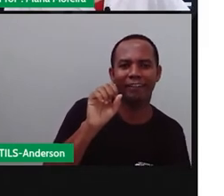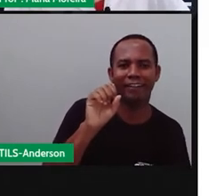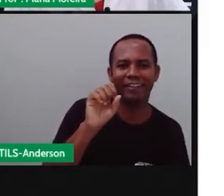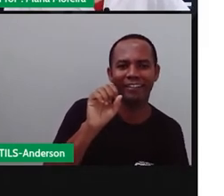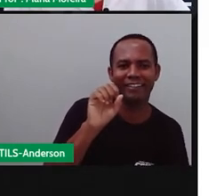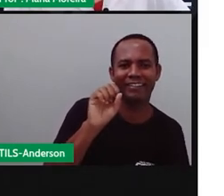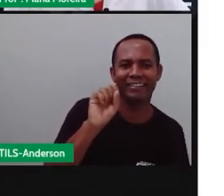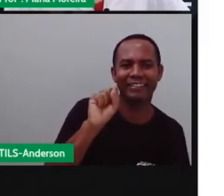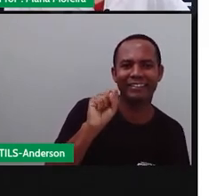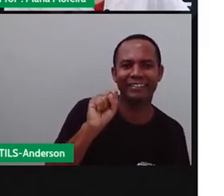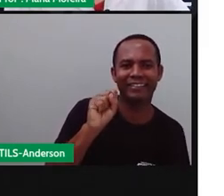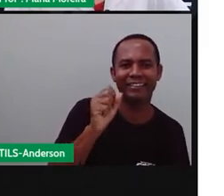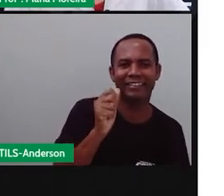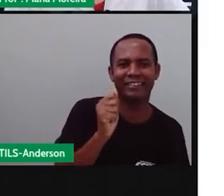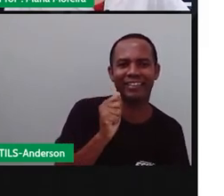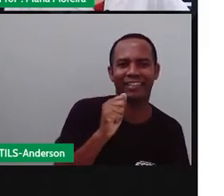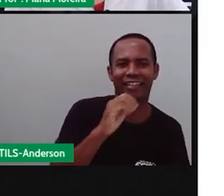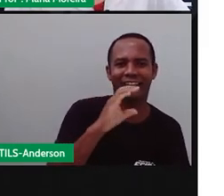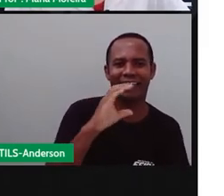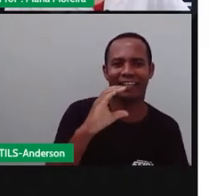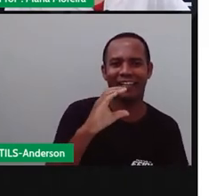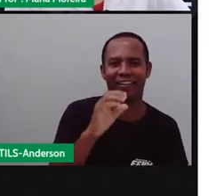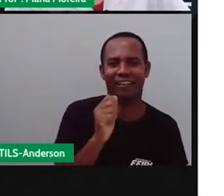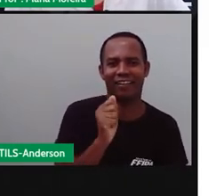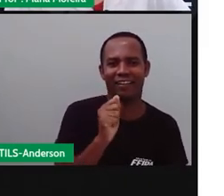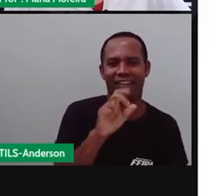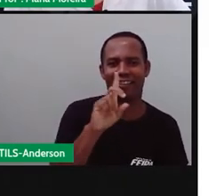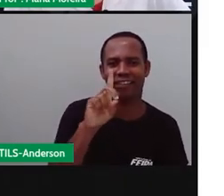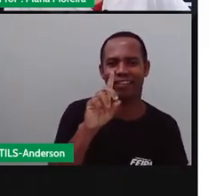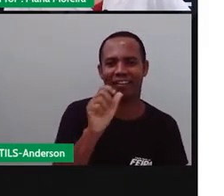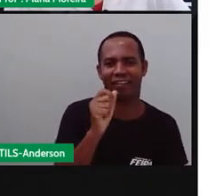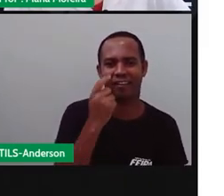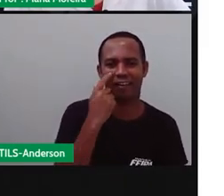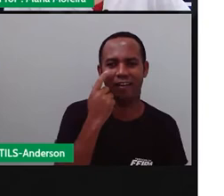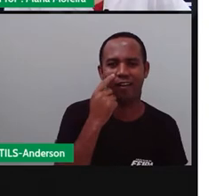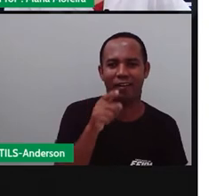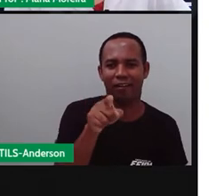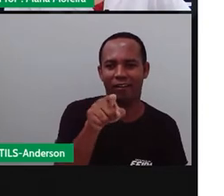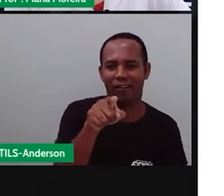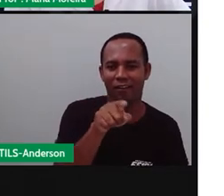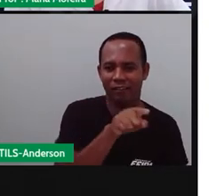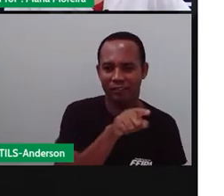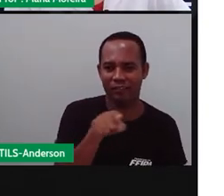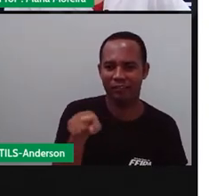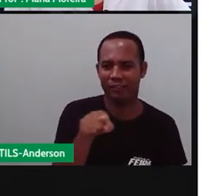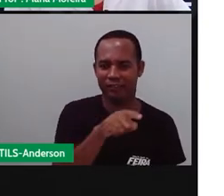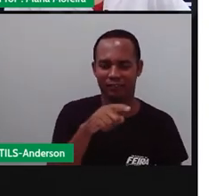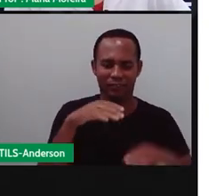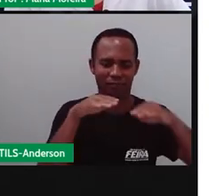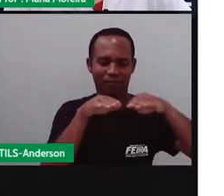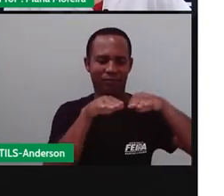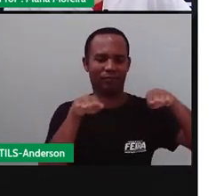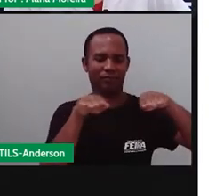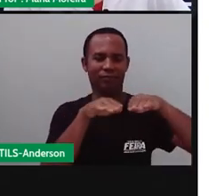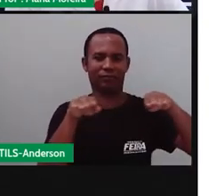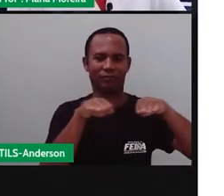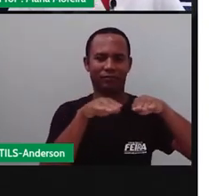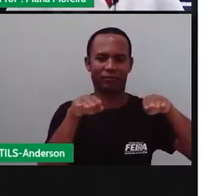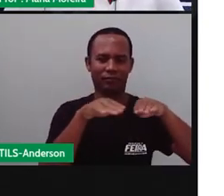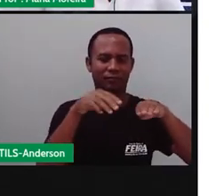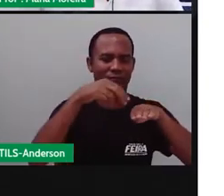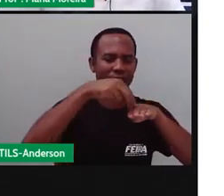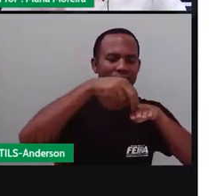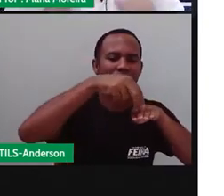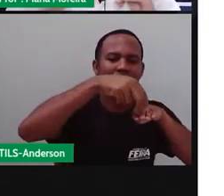Pois é, tem aqui em mais. E olha só, isso aqui é uma sacada, tá vendo? Olha, eles estão debaixo de uma sacada.